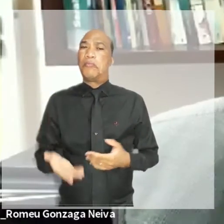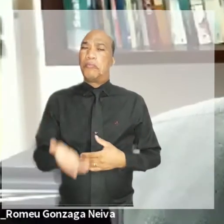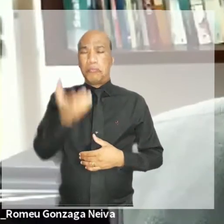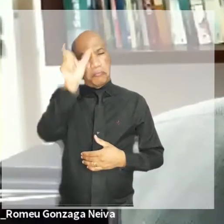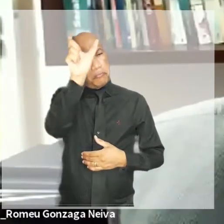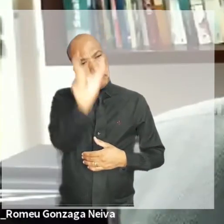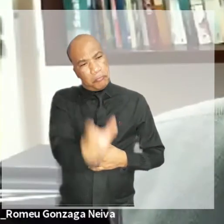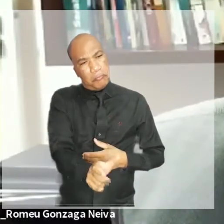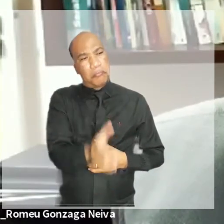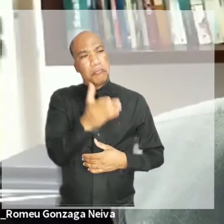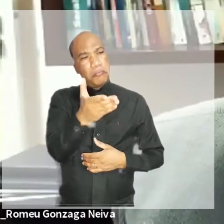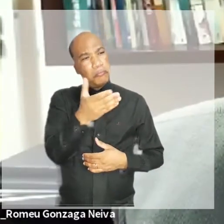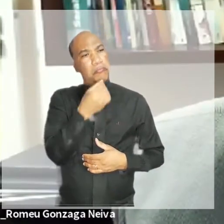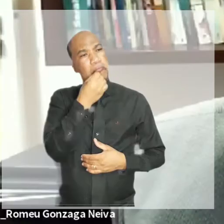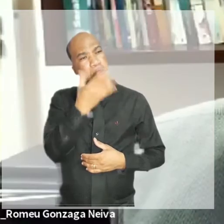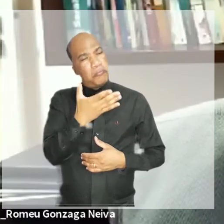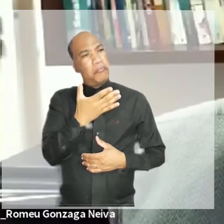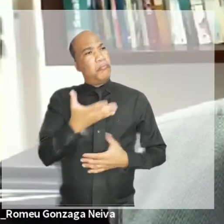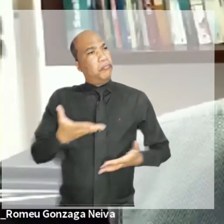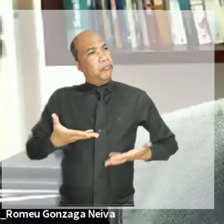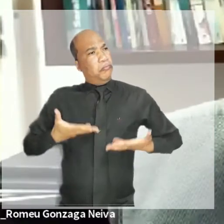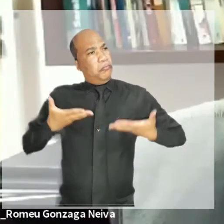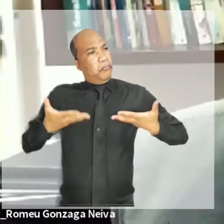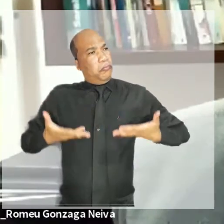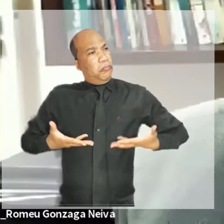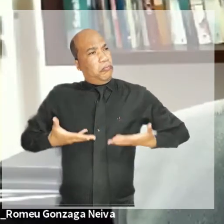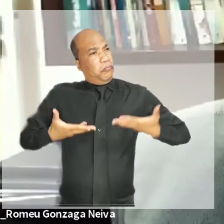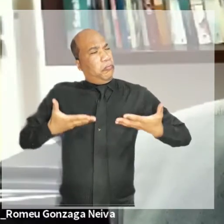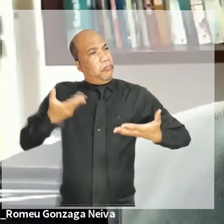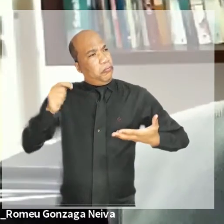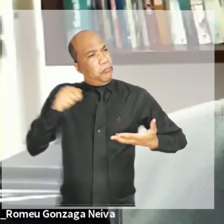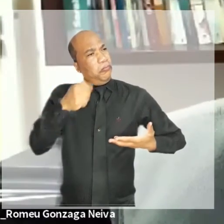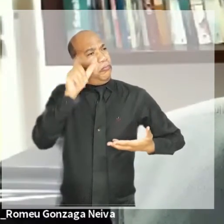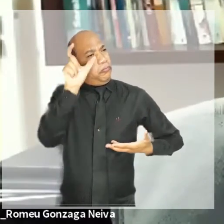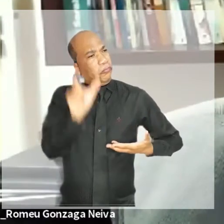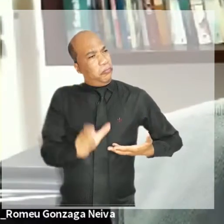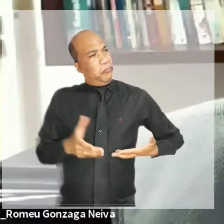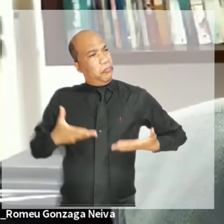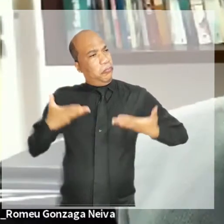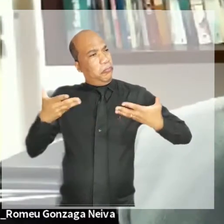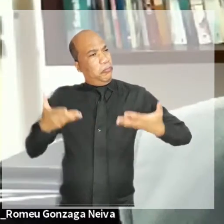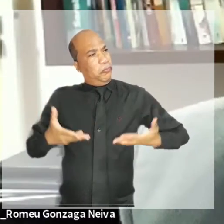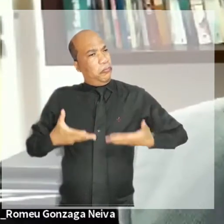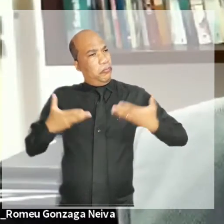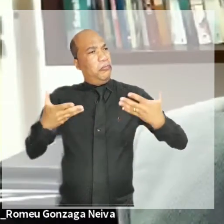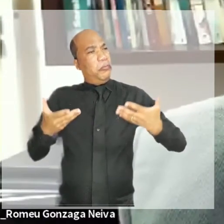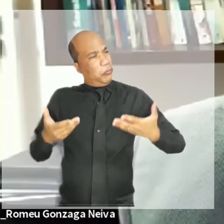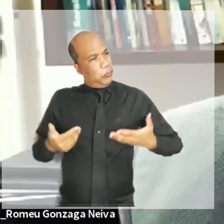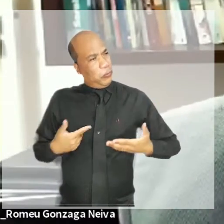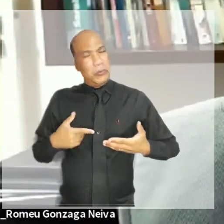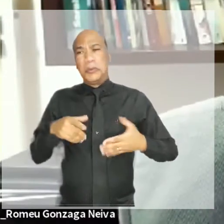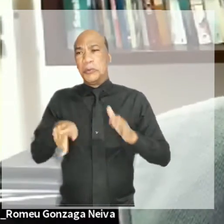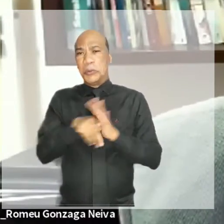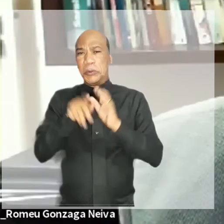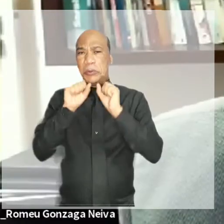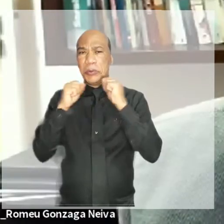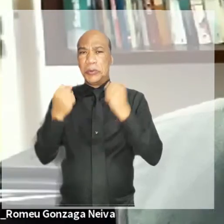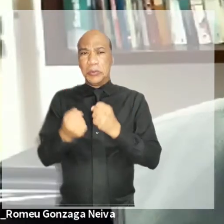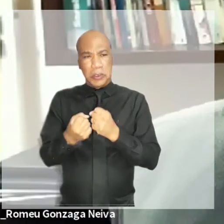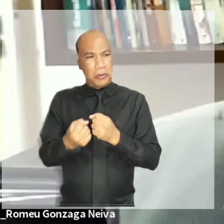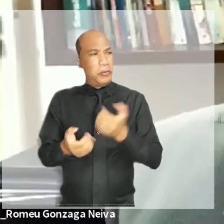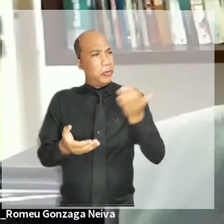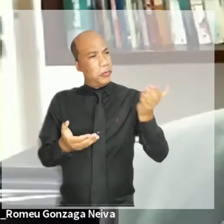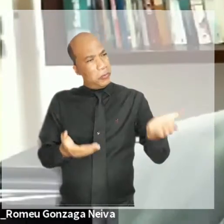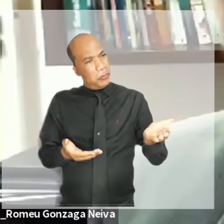entusiasmo em pessoa quanto a esse evento e graças a ele, conforme reafirmado ontem